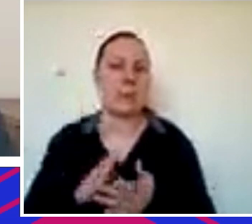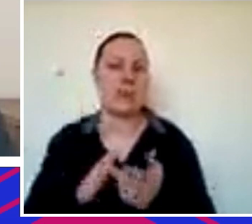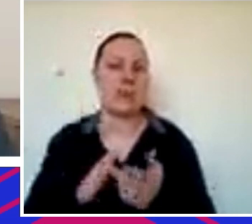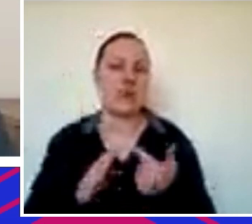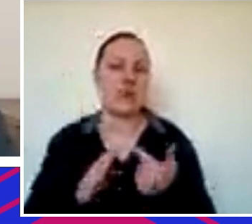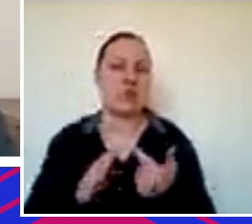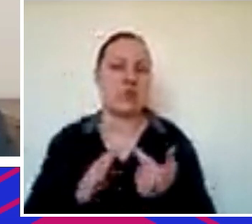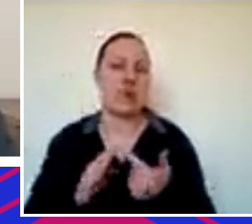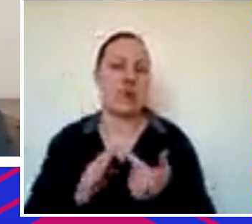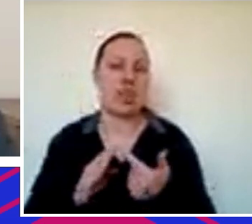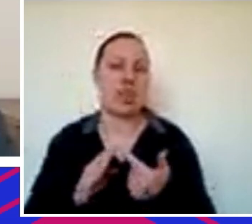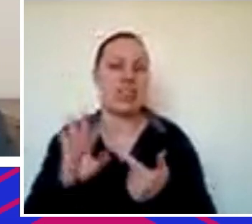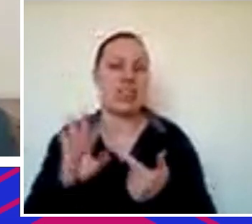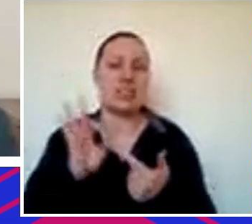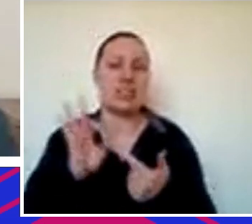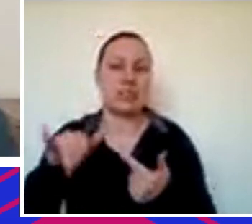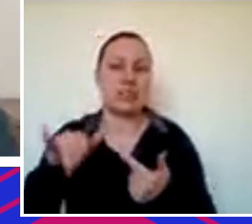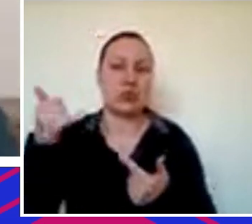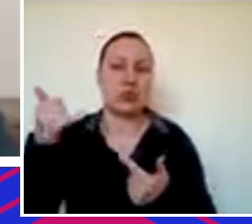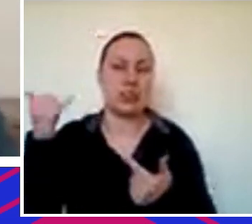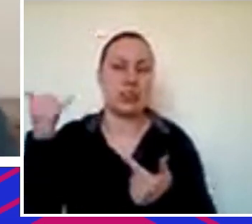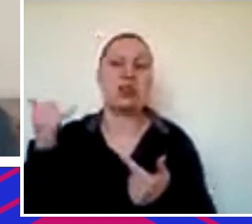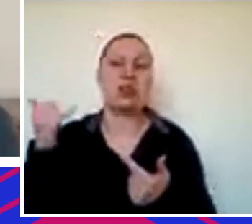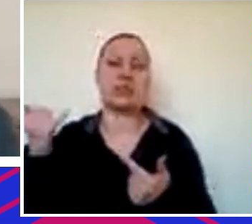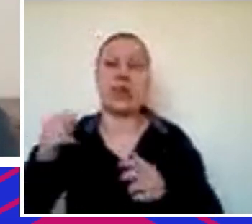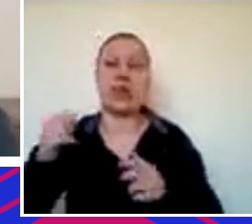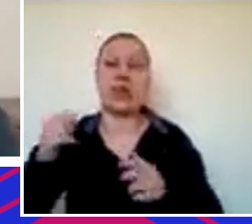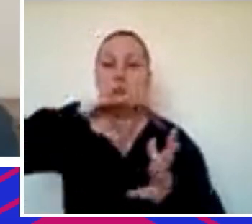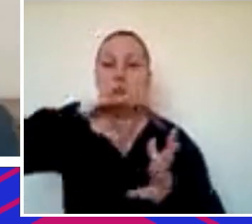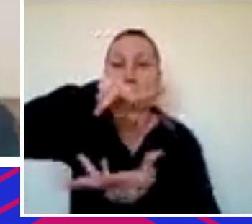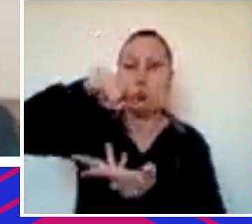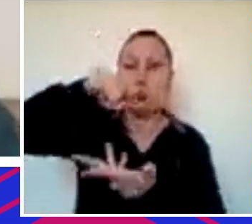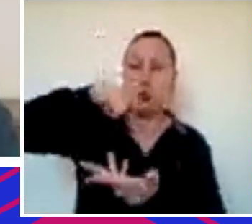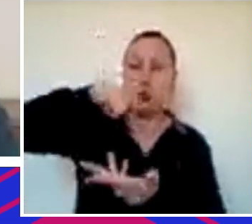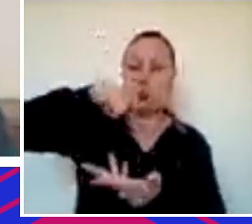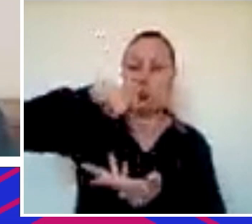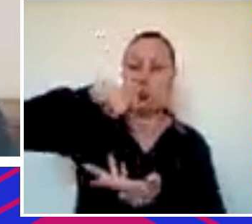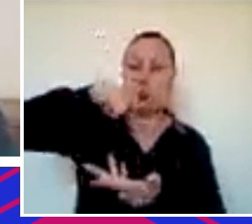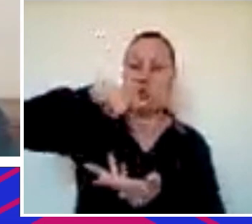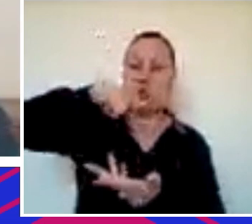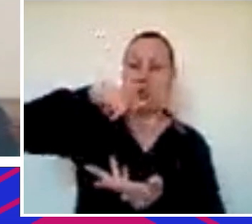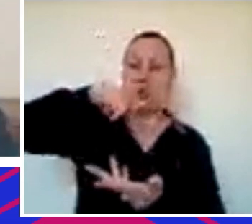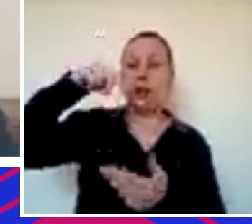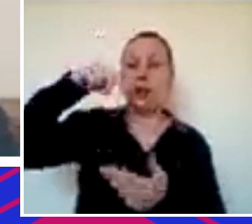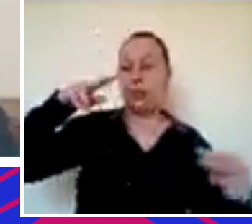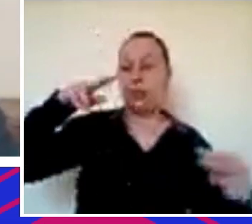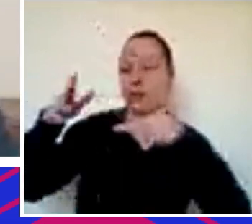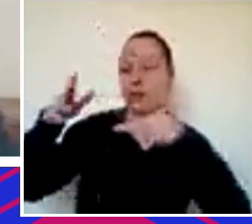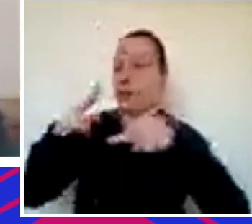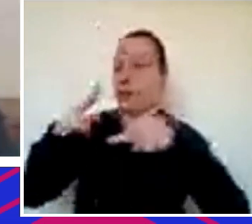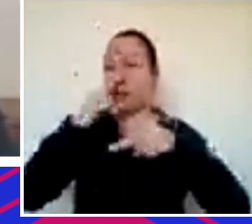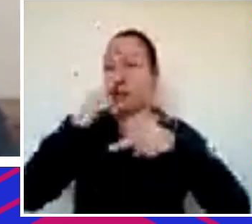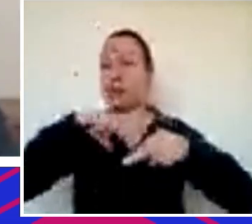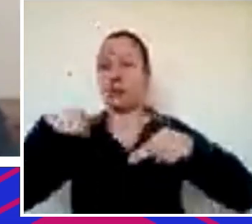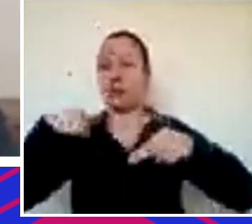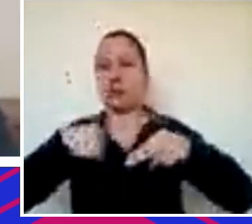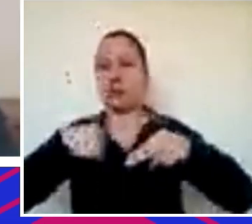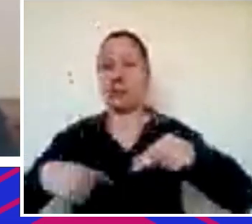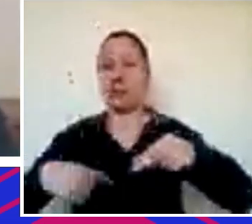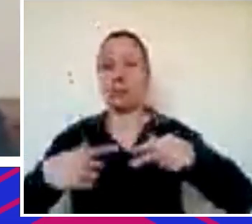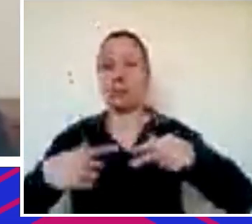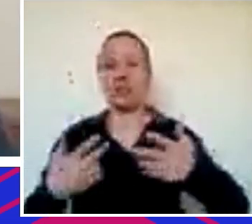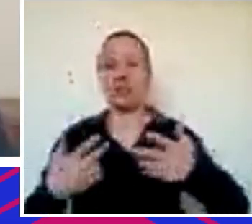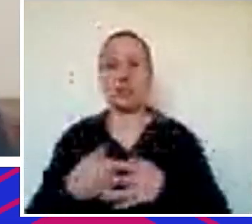onde a taxa de juros era muito alta e o mundo inteiro encarando o Brasil como uma mini China aquela fase